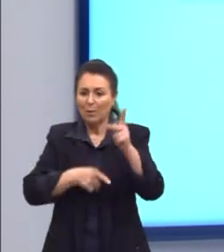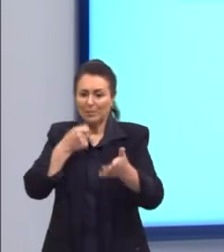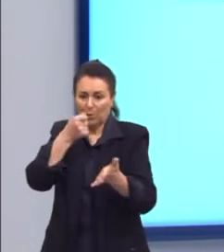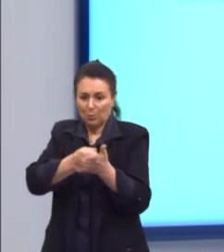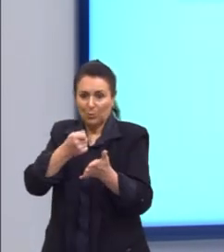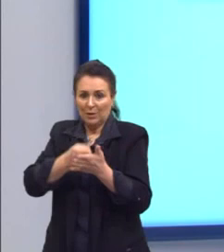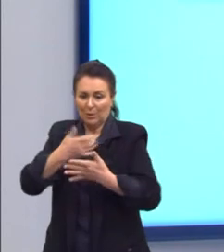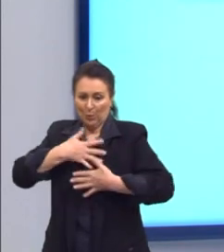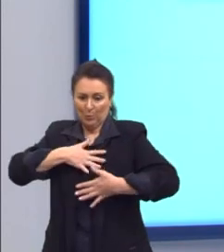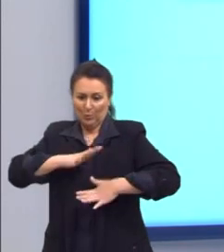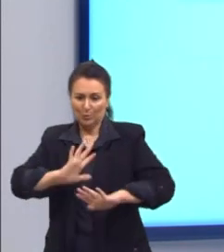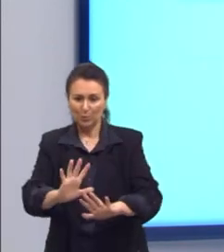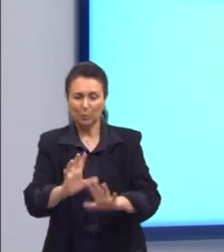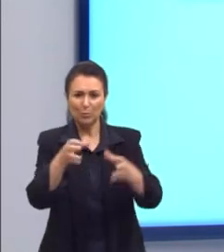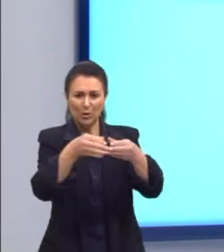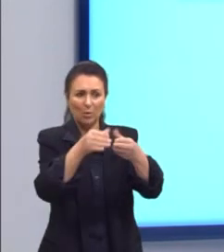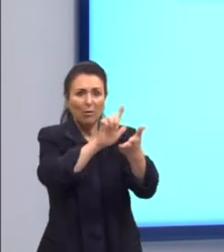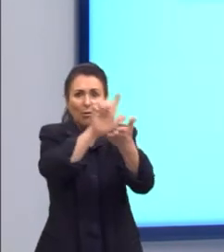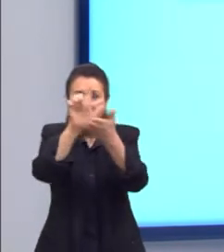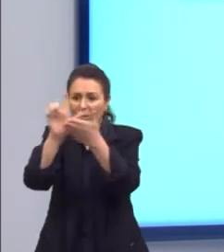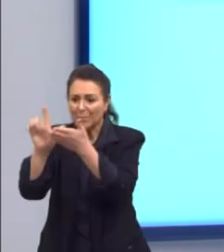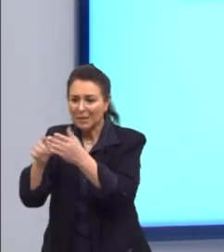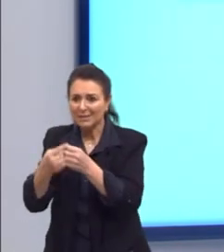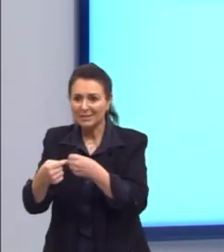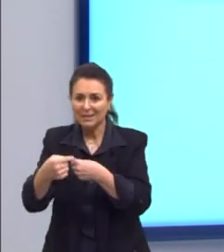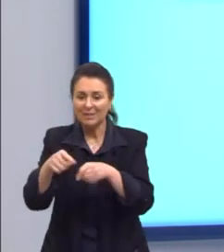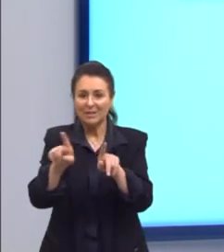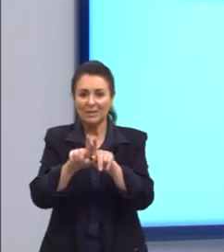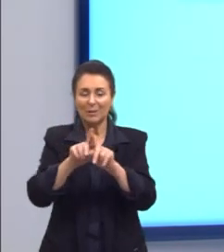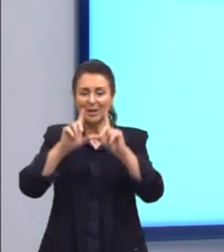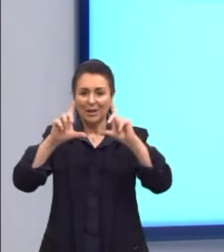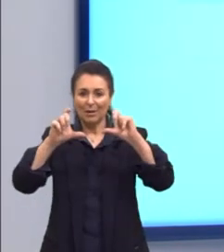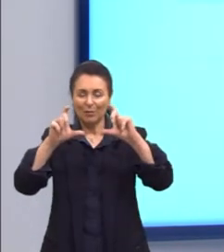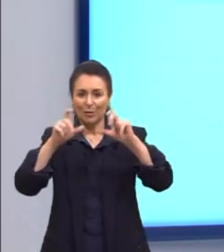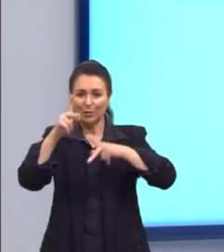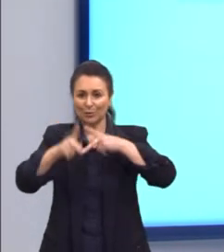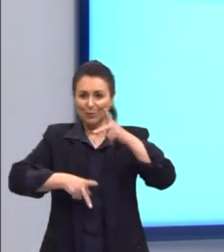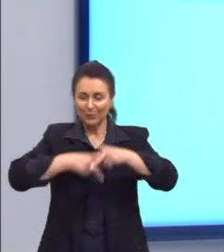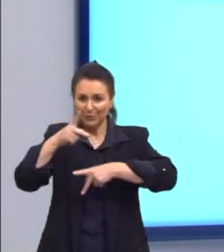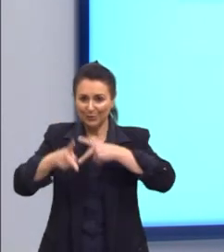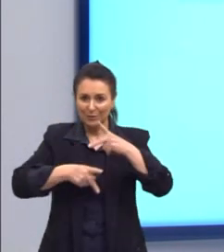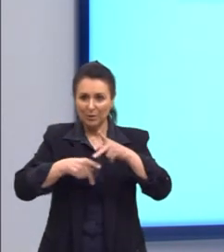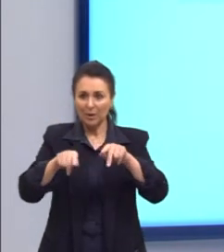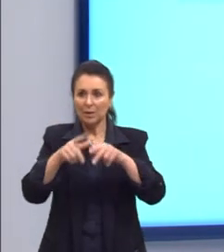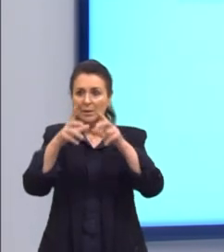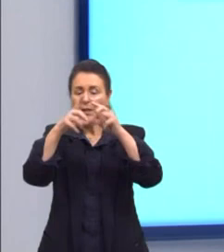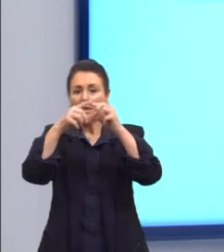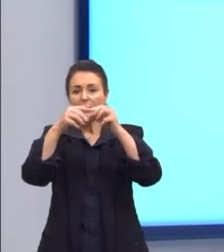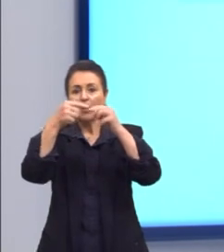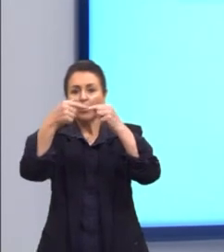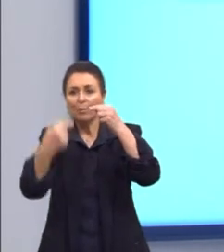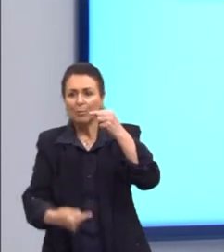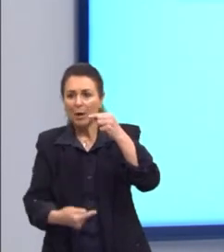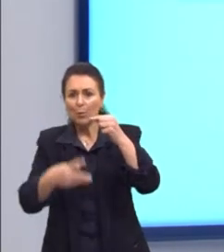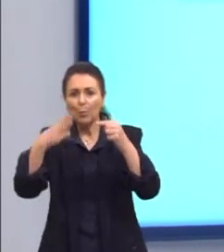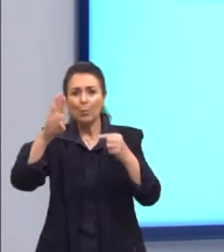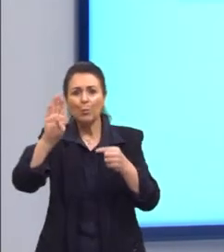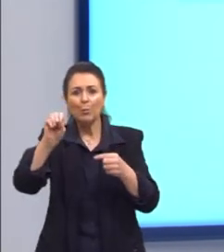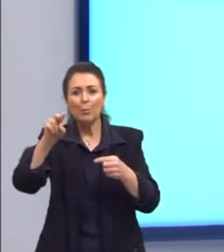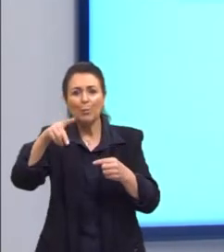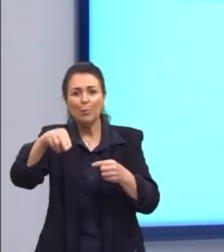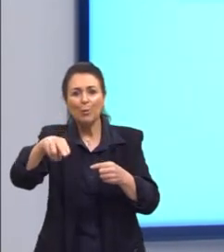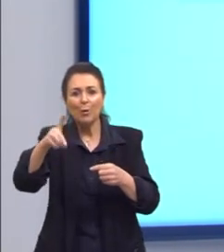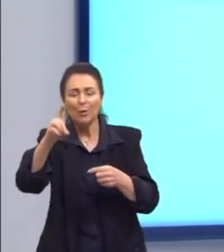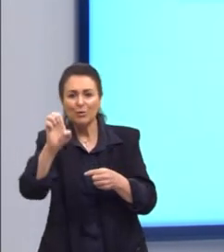as tropas higienistas. E aqui uma foto também de uma revolta popular que derrubaram um bonde no Rio de Janeiro. E ressaltar essa tradição das